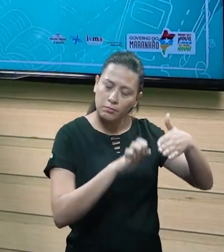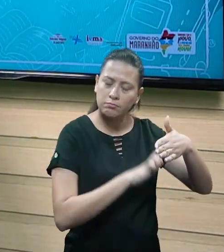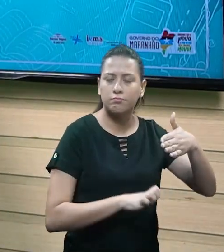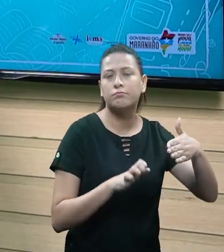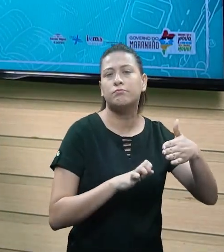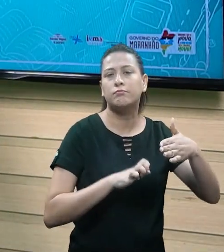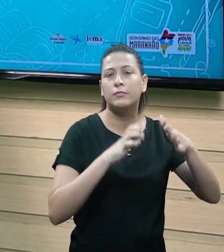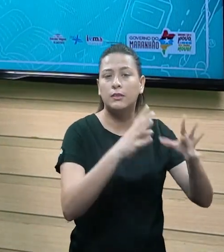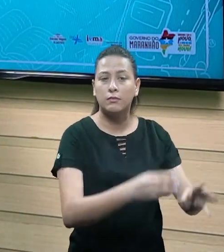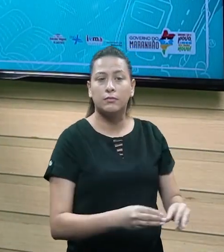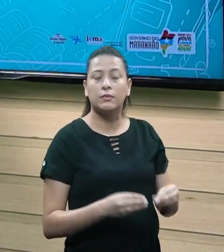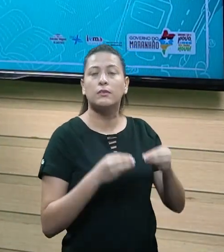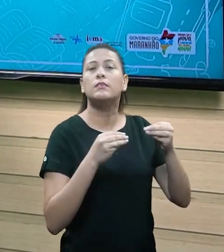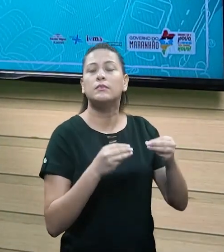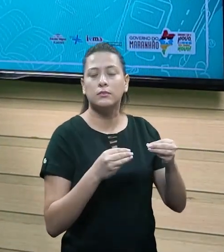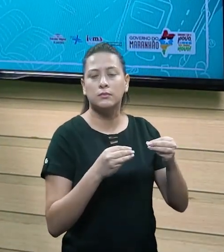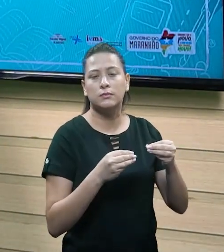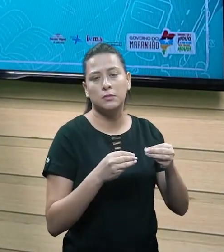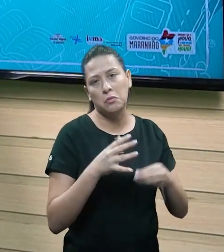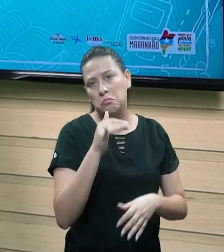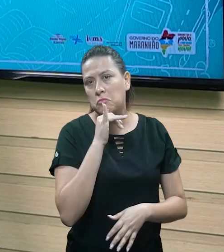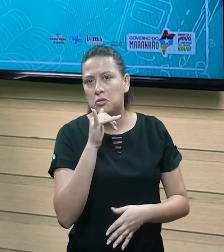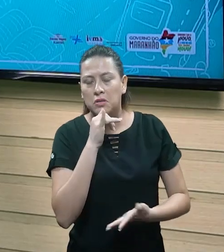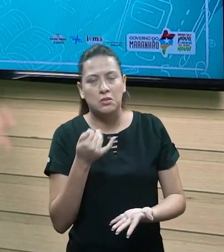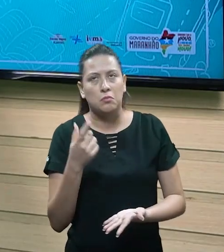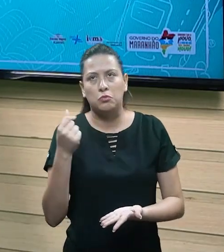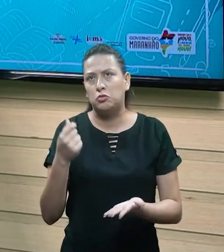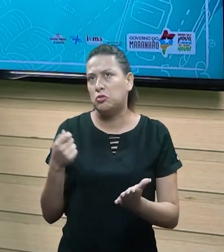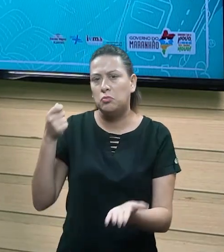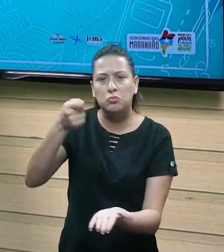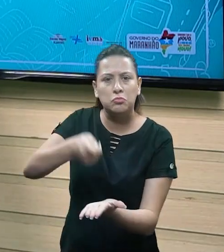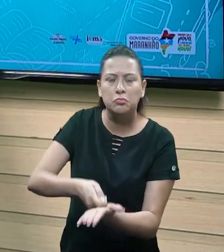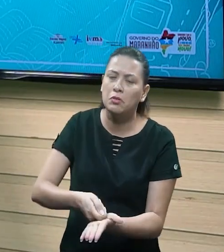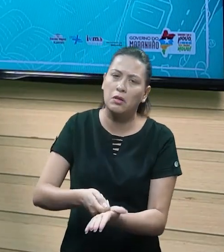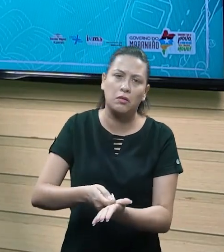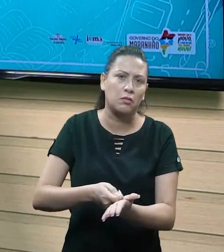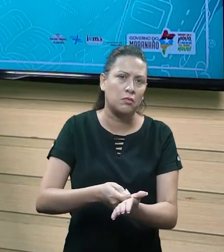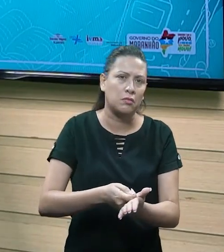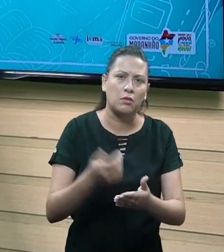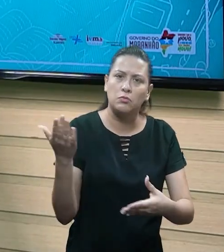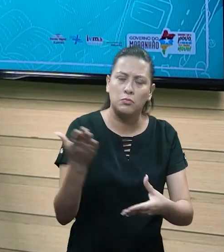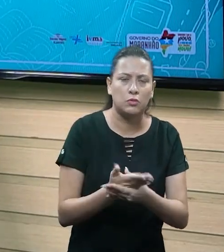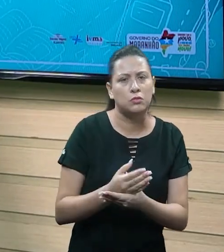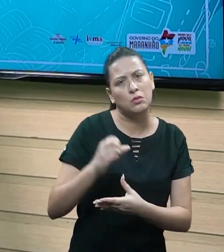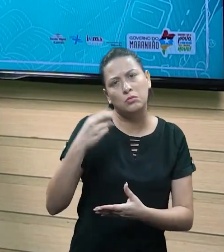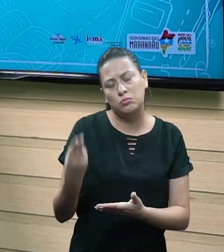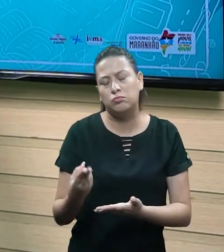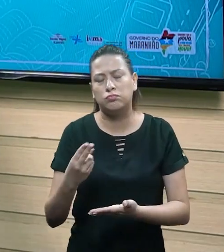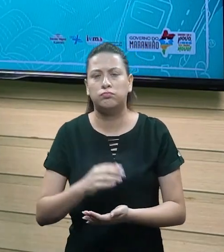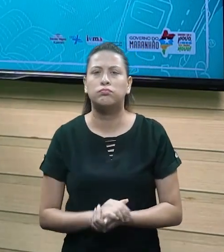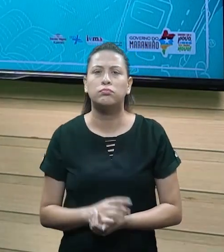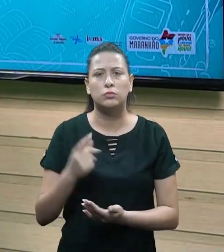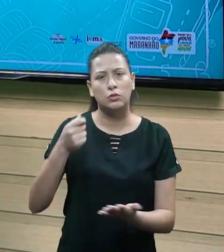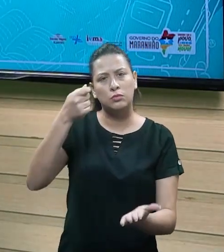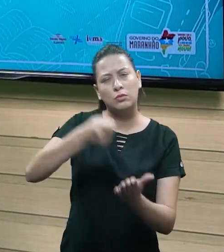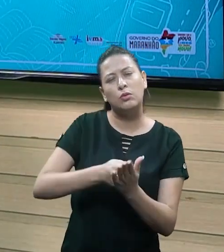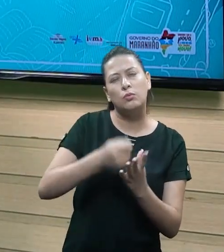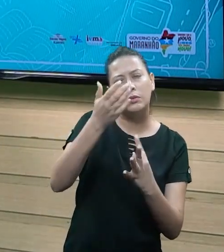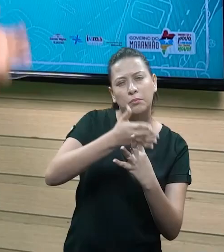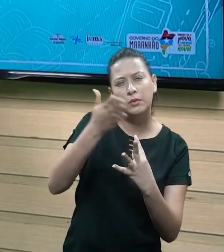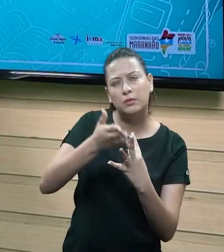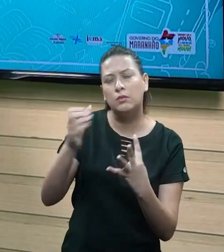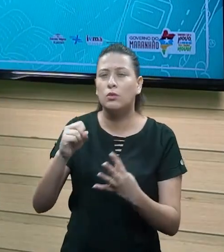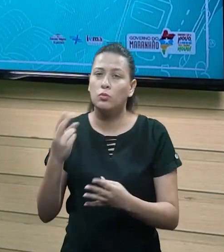receber em algum momento, tá? Vai ser resgatado. Como, por exemplo, pagamentos de algum processo, pagamento de alguma conta parcelada, pagamento de